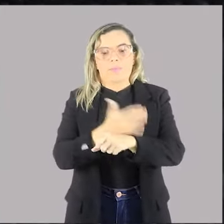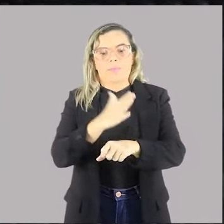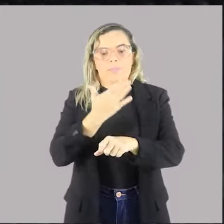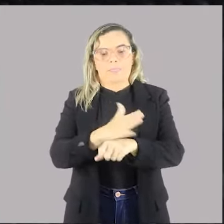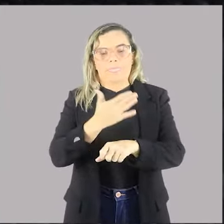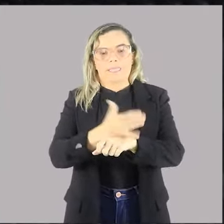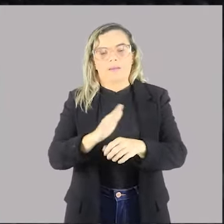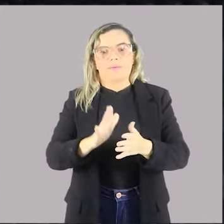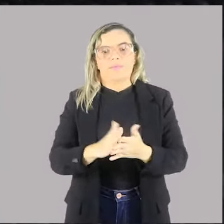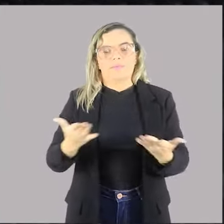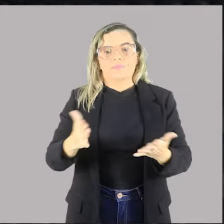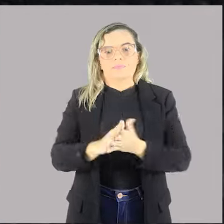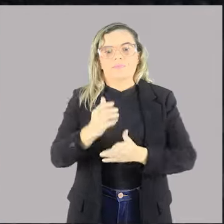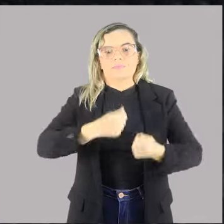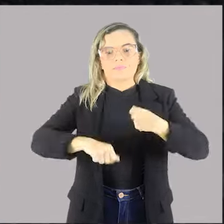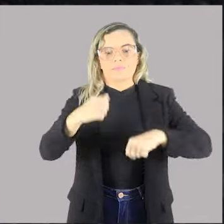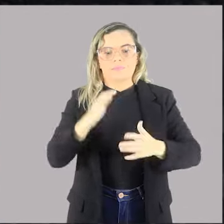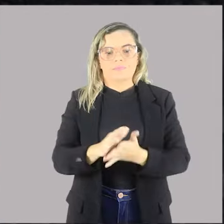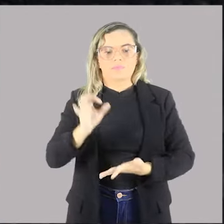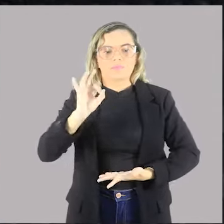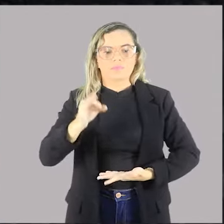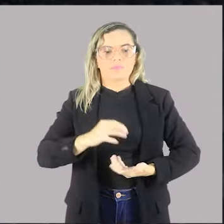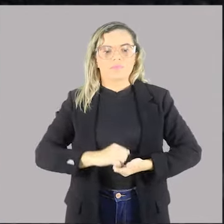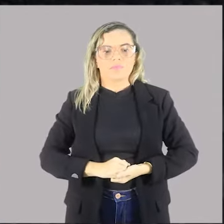os atos administrativos, certo?